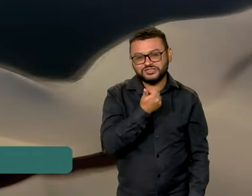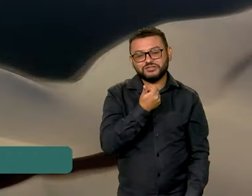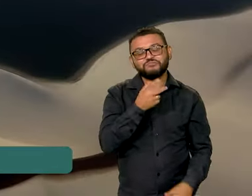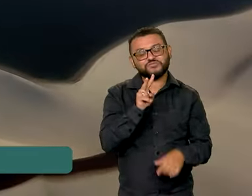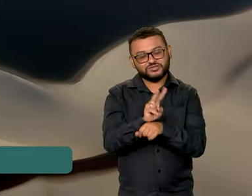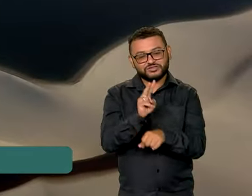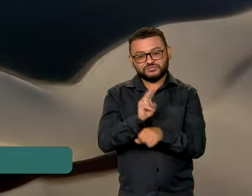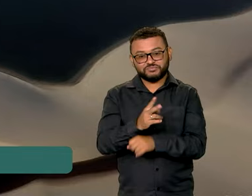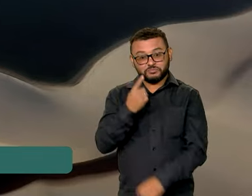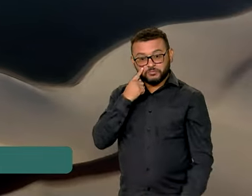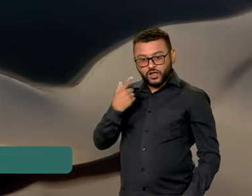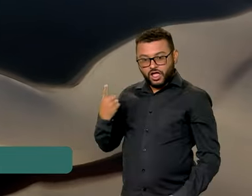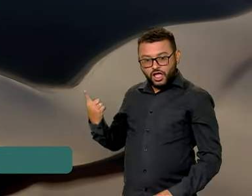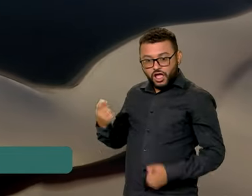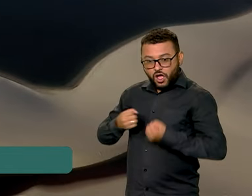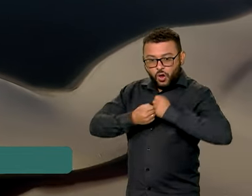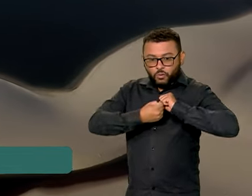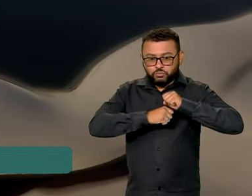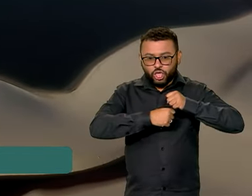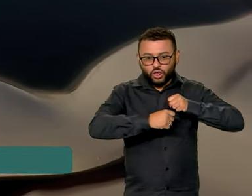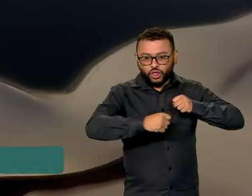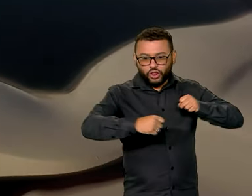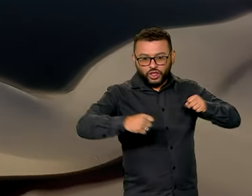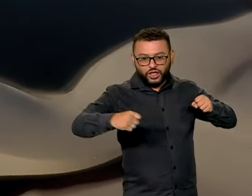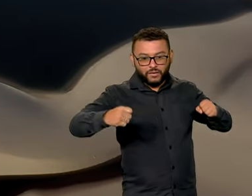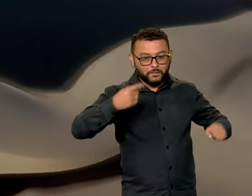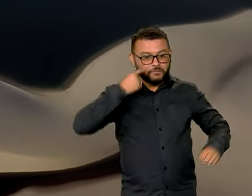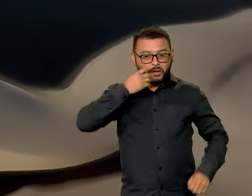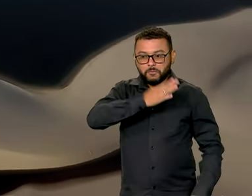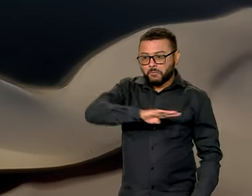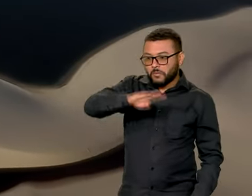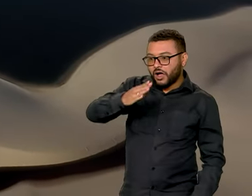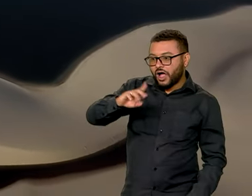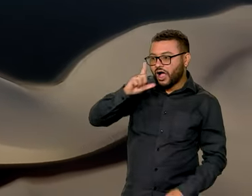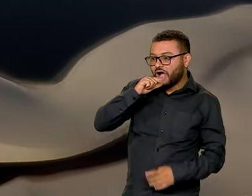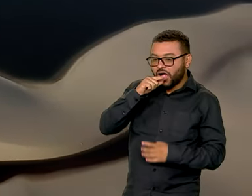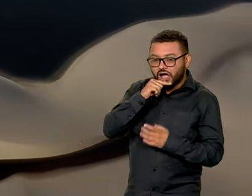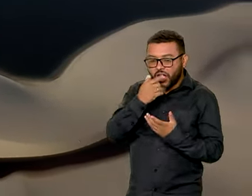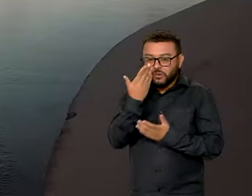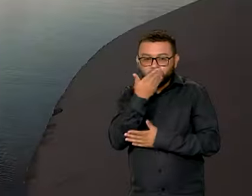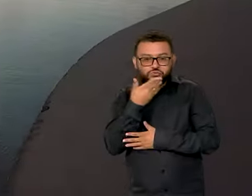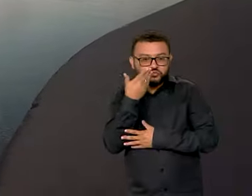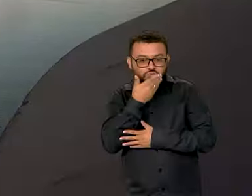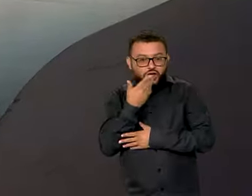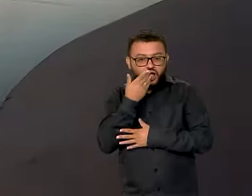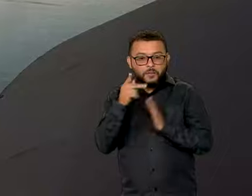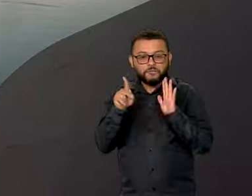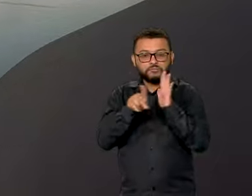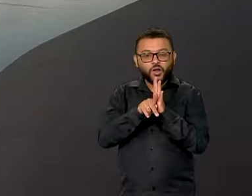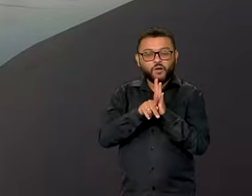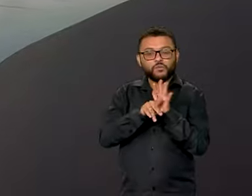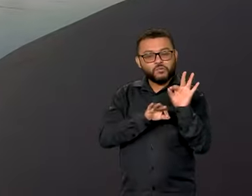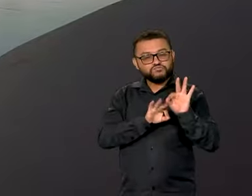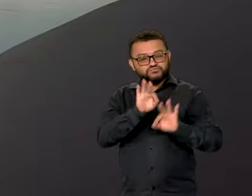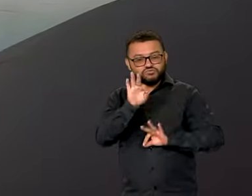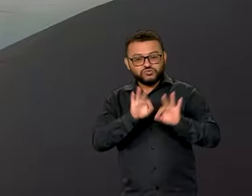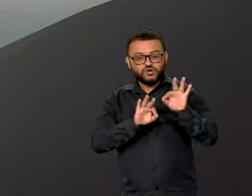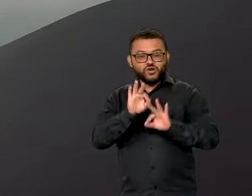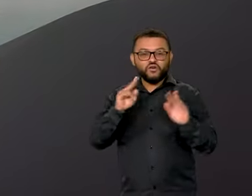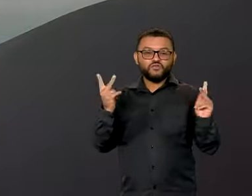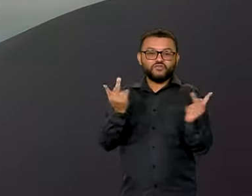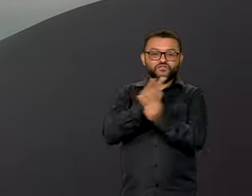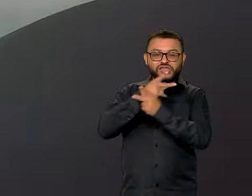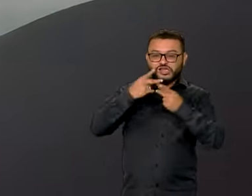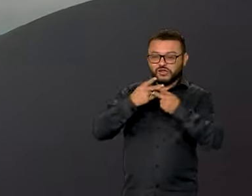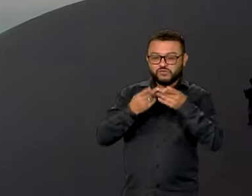Esse imenso campo de dunas intercaladas com lagoas de água doce, um ambiente moldado pelo vento